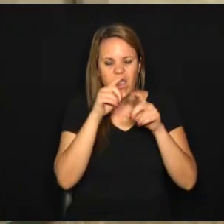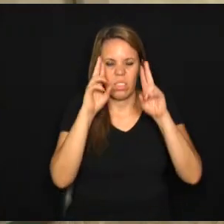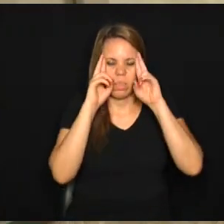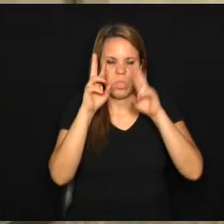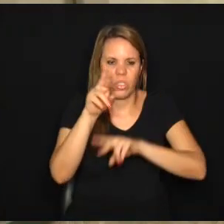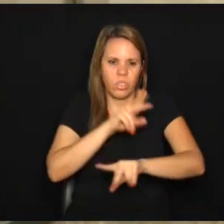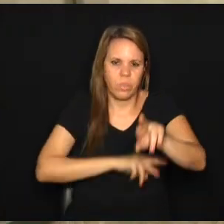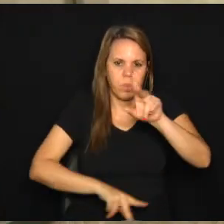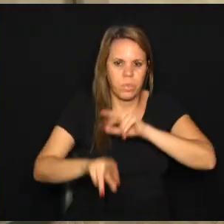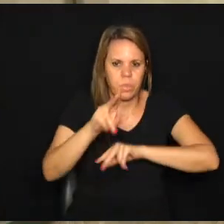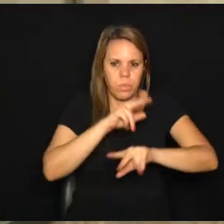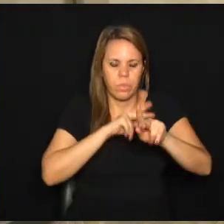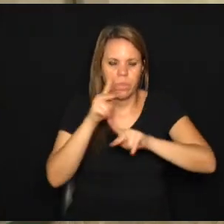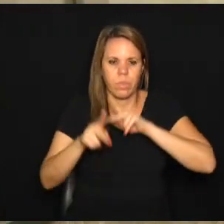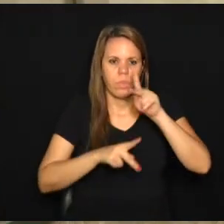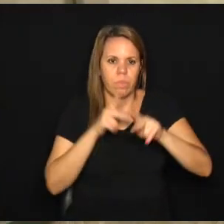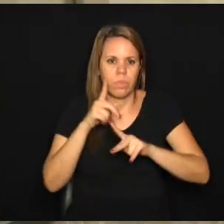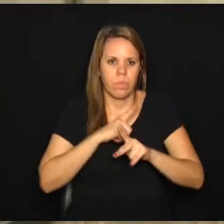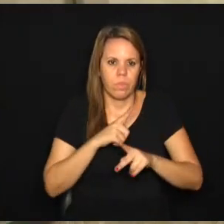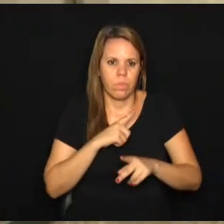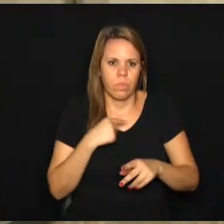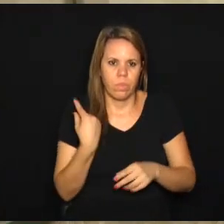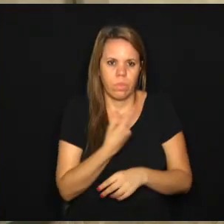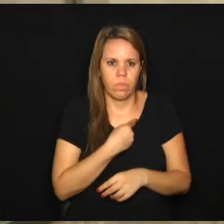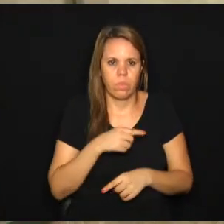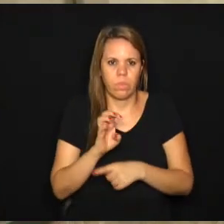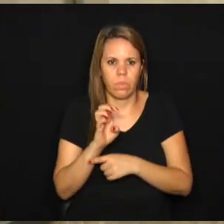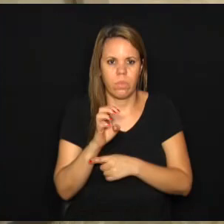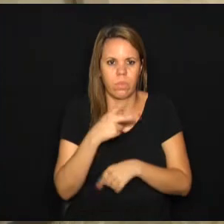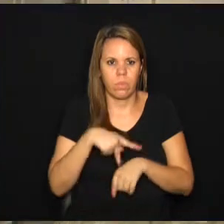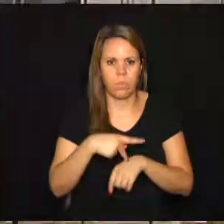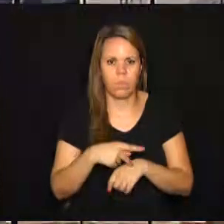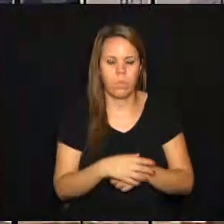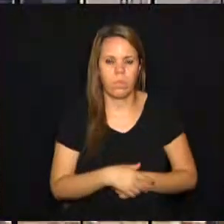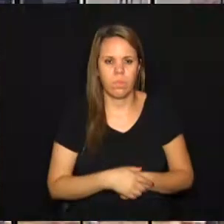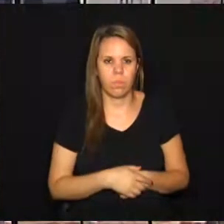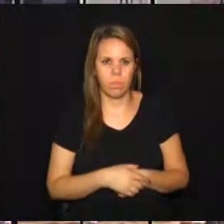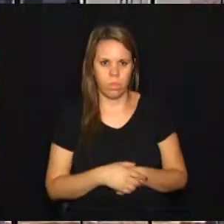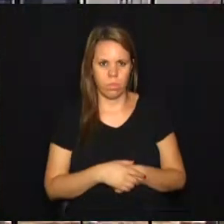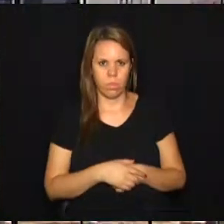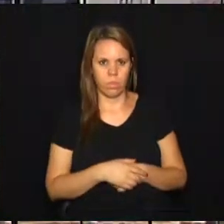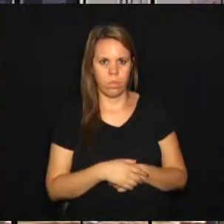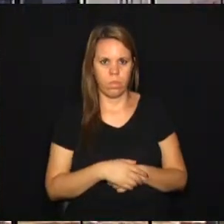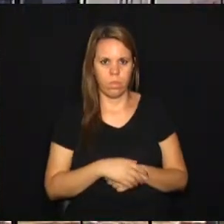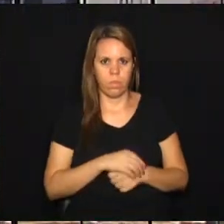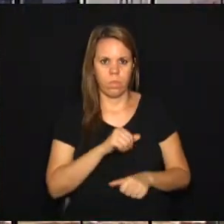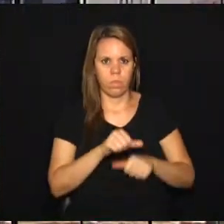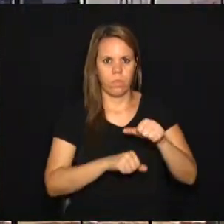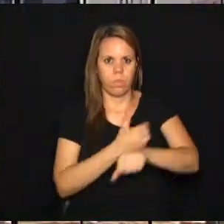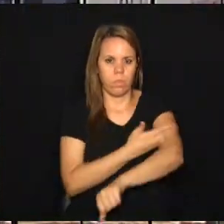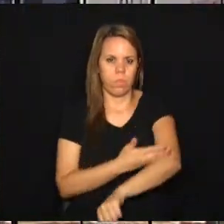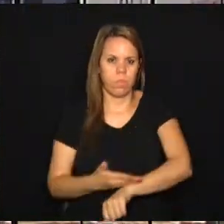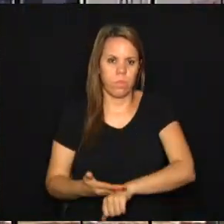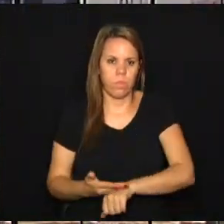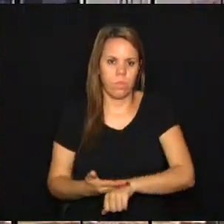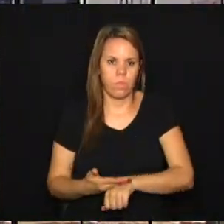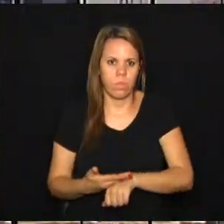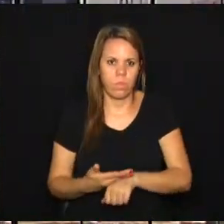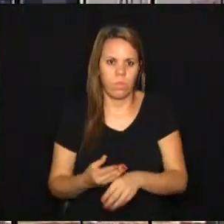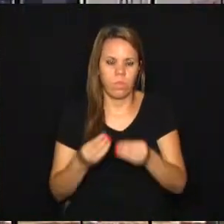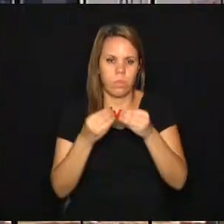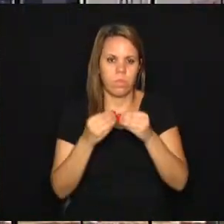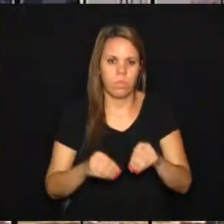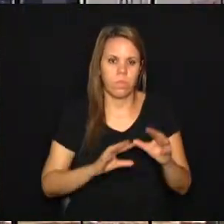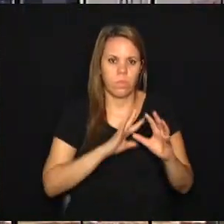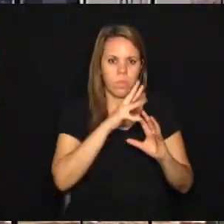as diferenças e a diversidade que existe no nosso estado e no nosso país. Mudanças de hábitos que agridem o meio